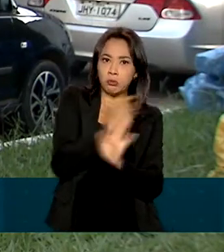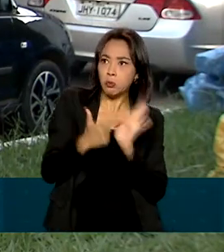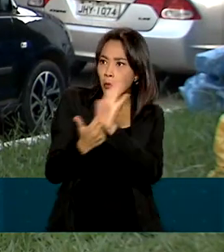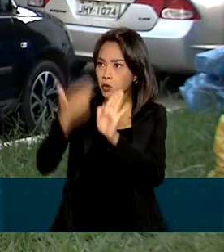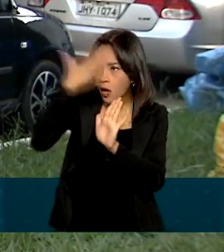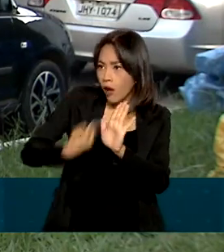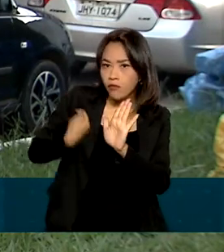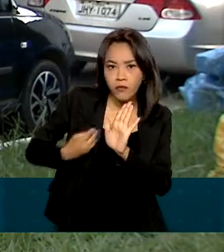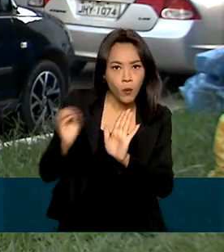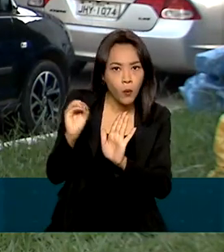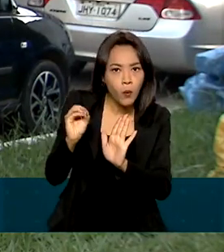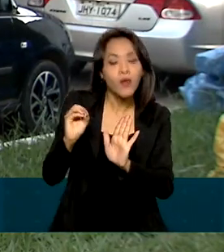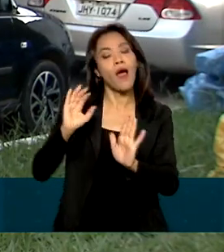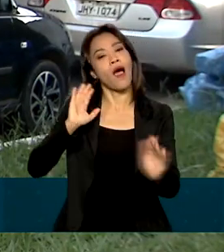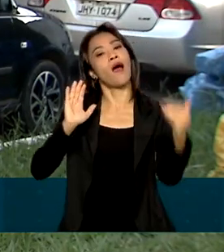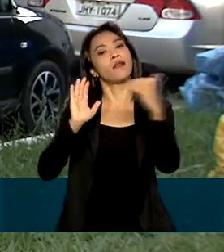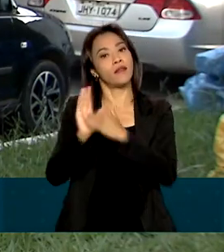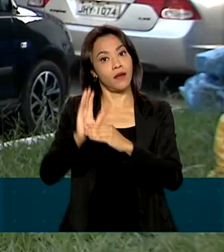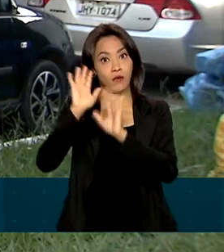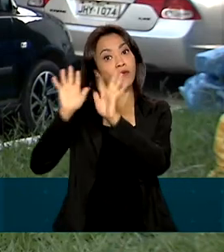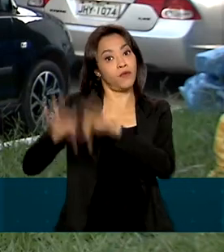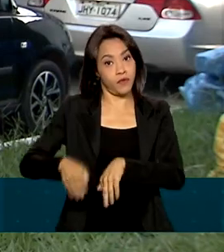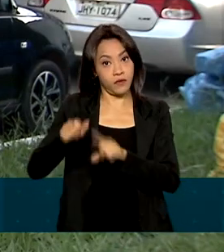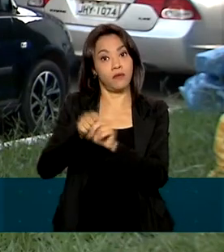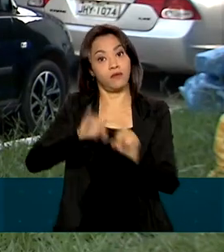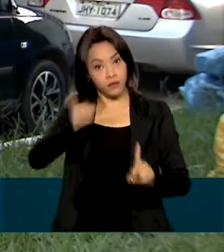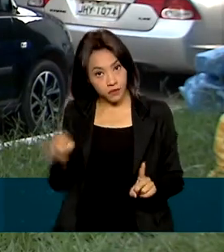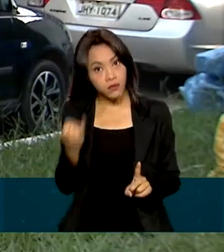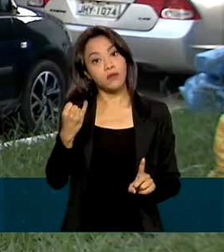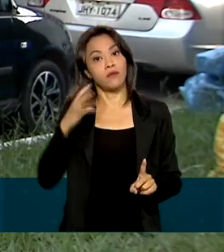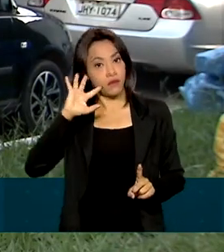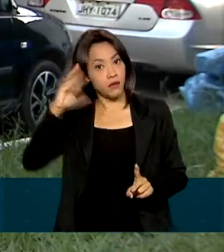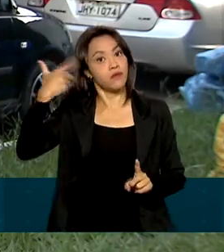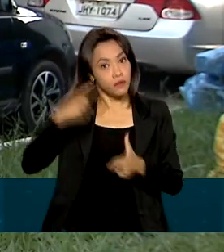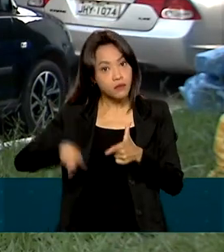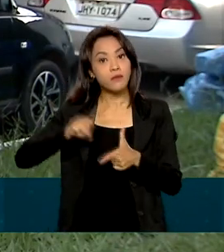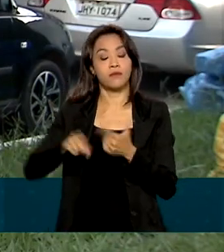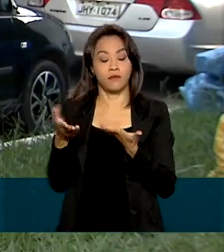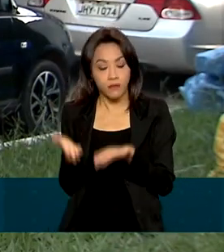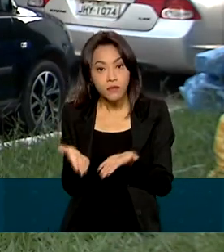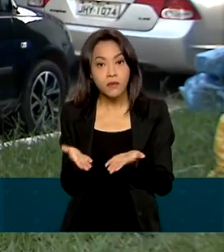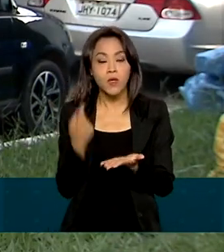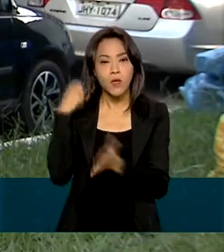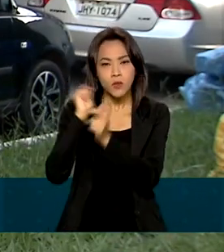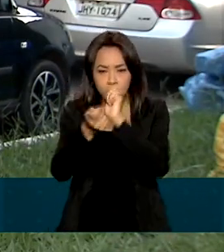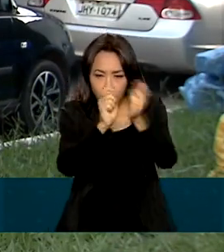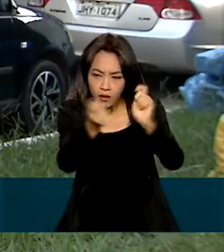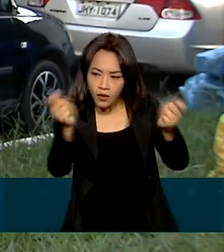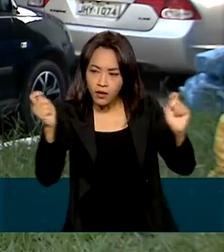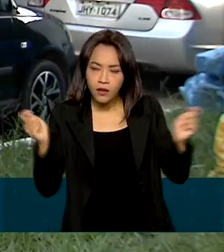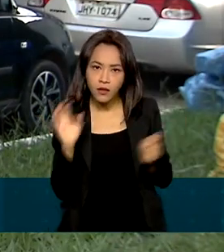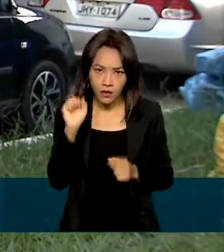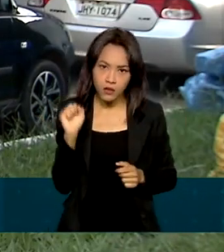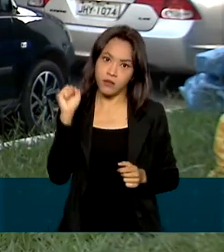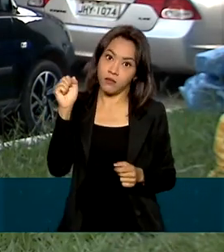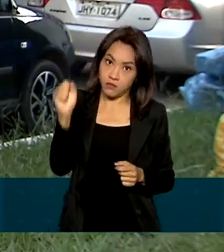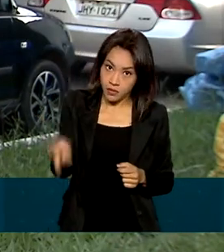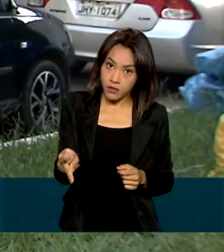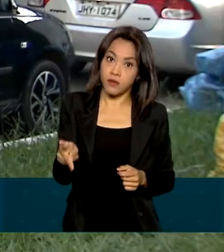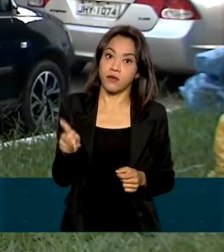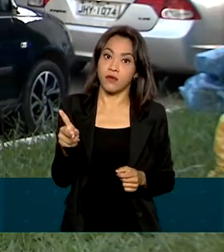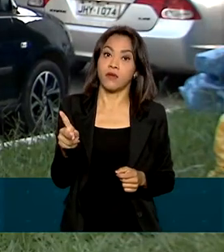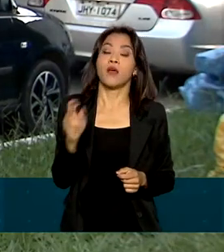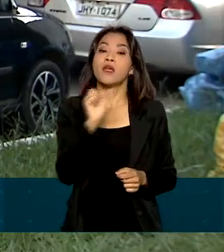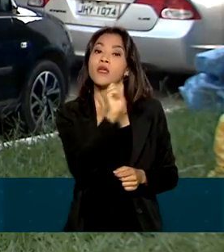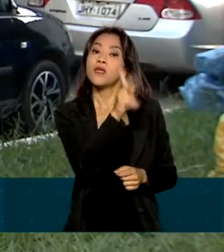vida, por exemplo, tem até o fim de janeiro. Para regularizar a situação, os pagamentos das aposentadorias e das